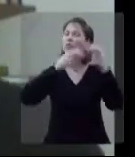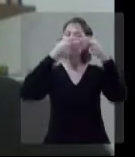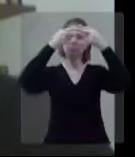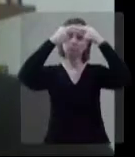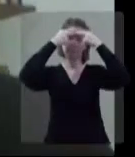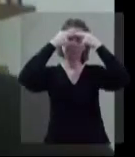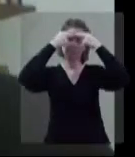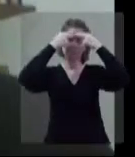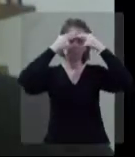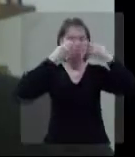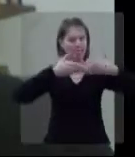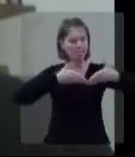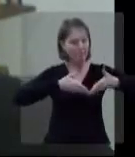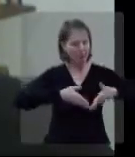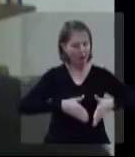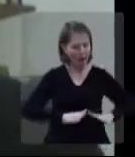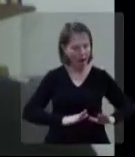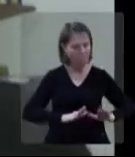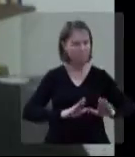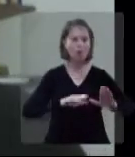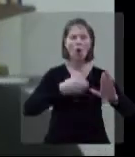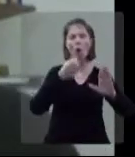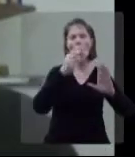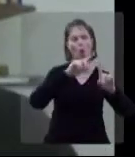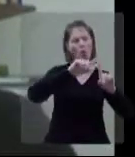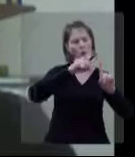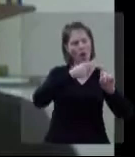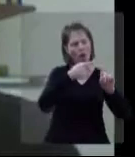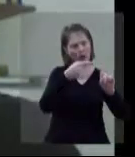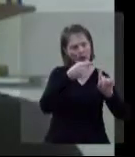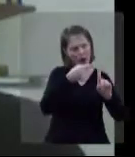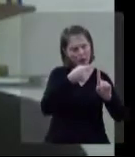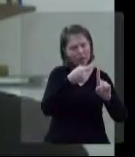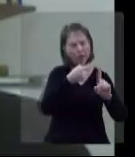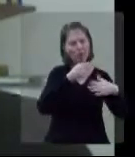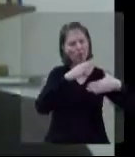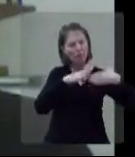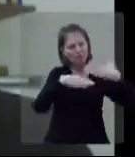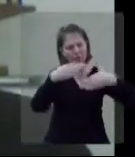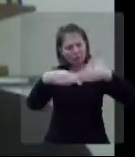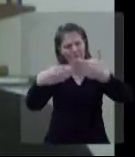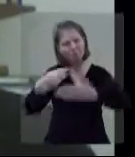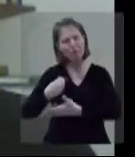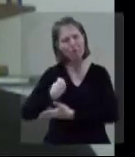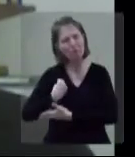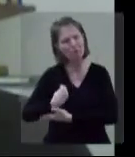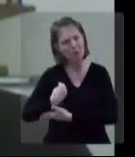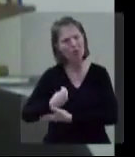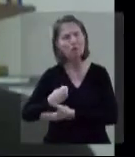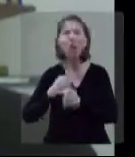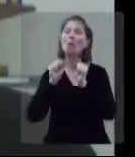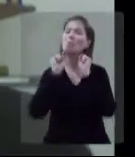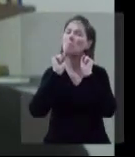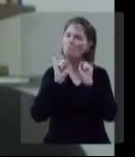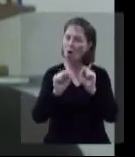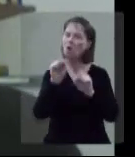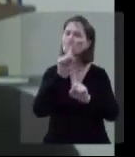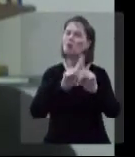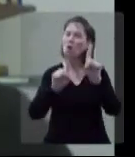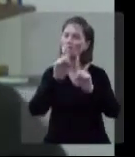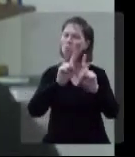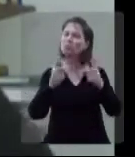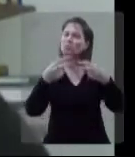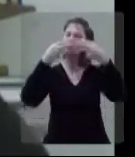vida da gente, né? E que vão se configurando traumas. Então, a partir do nascimento, até mesmo